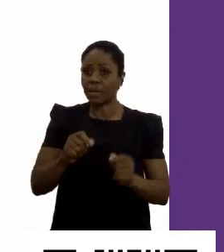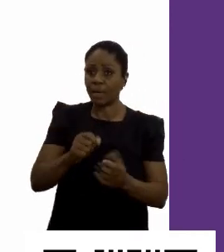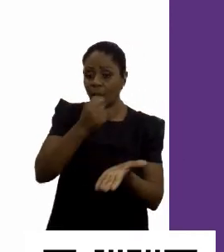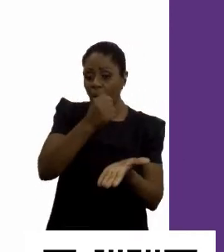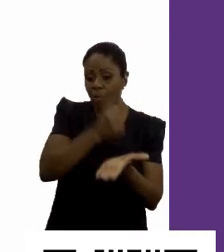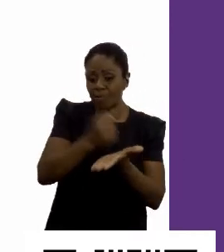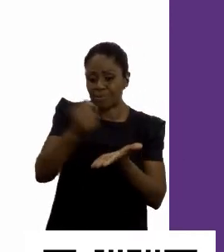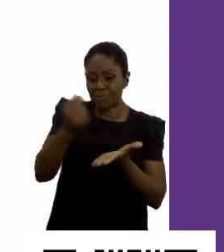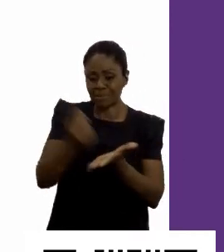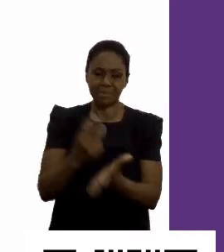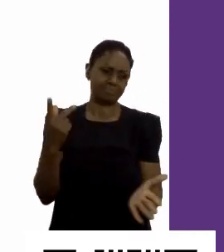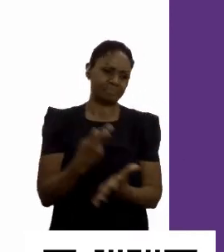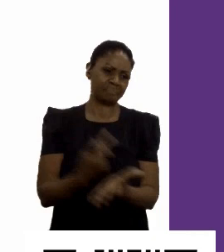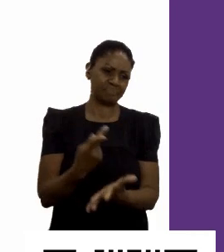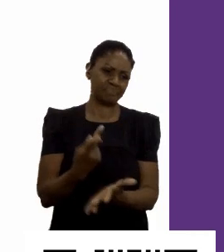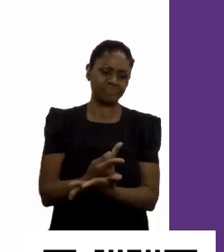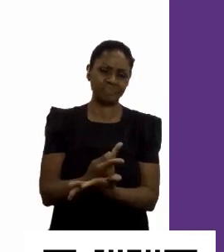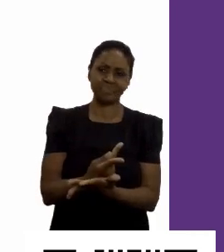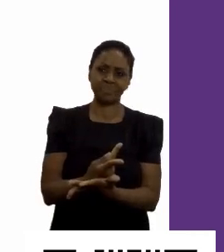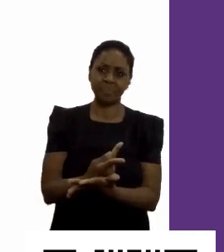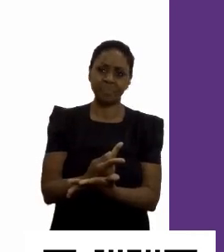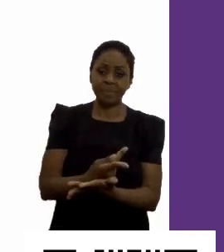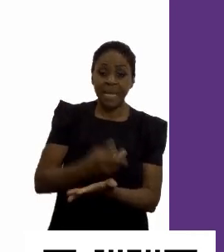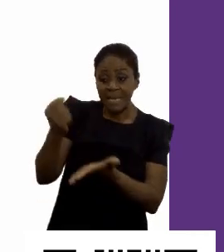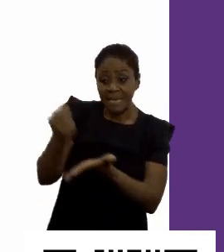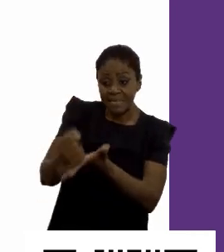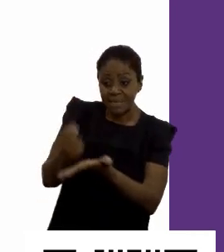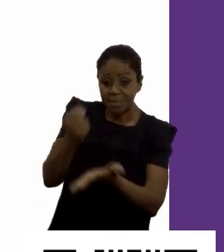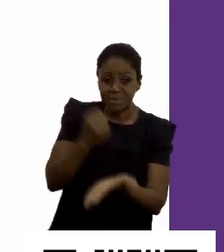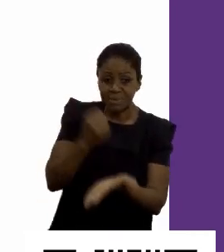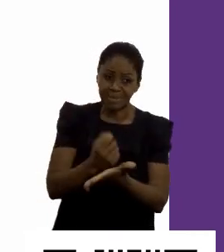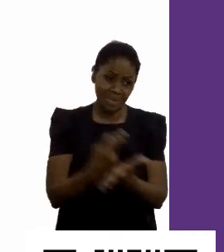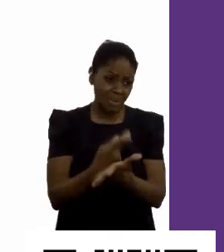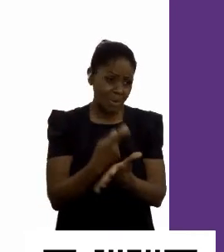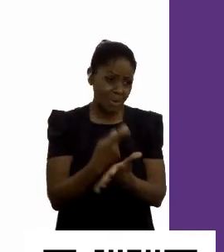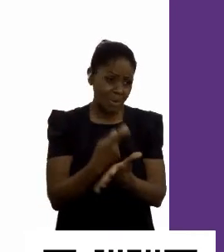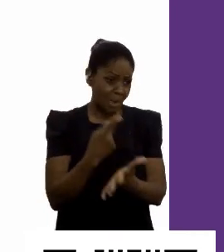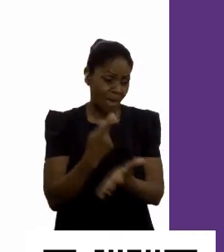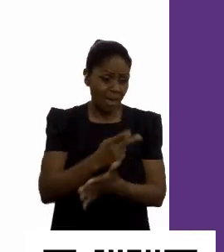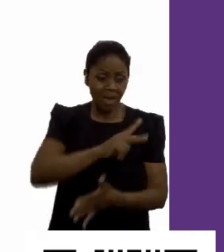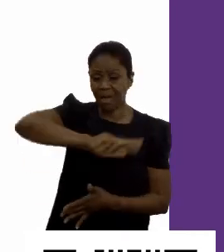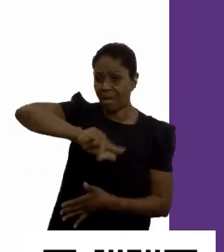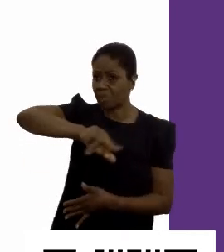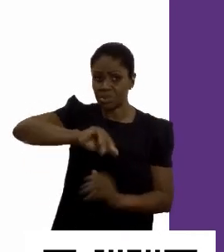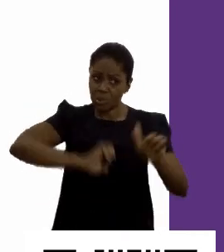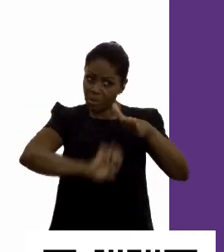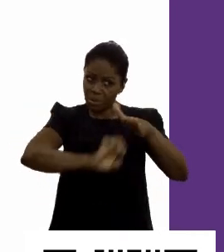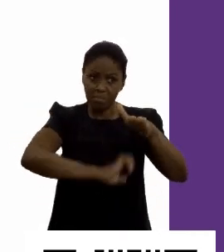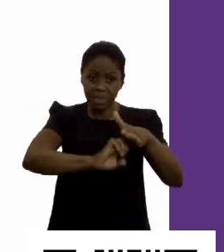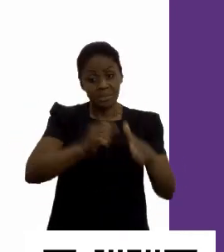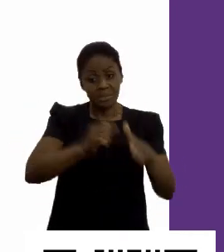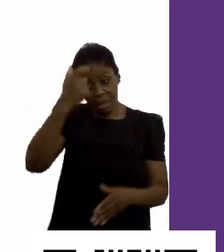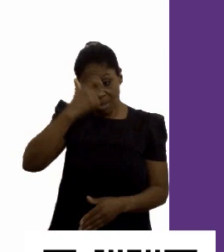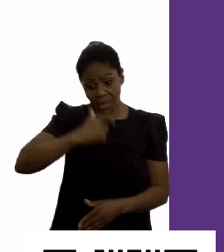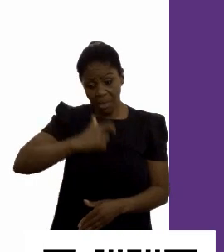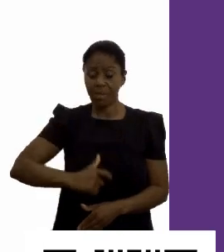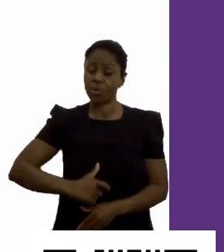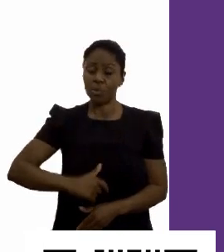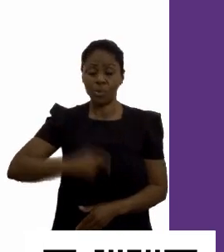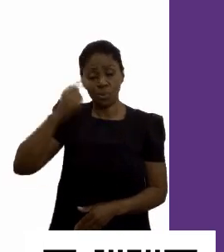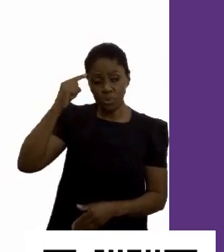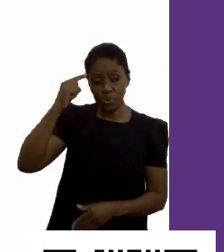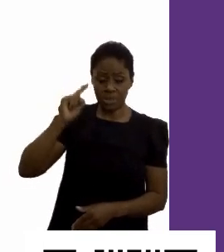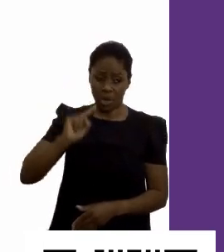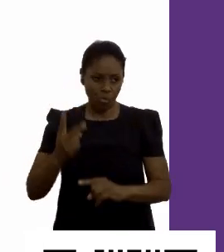Contratação inadequada. E a contratação inadequada, às vezes, não está só na empresa, às vezes está em mim também. Eu vou lá procurar